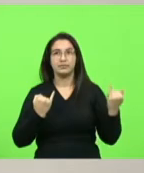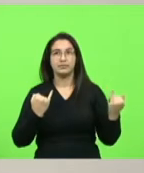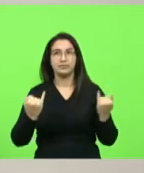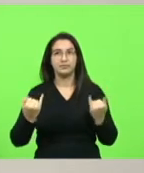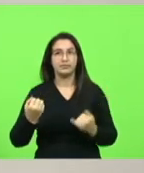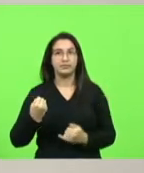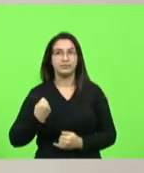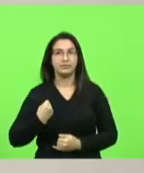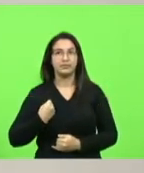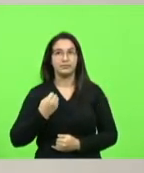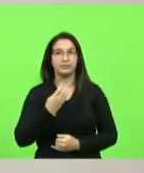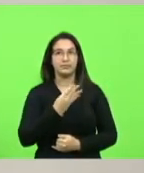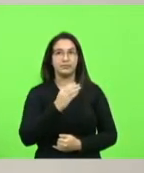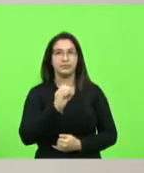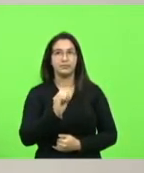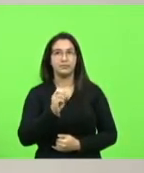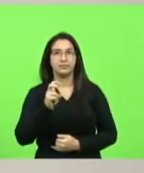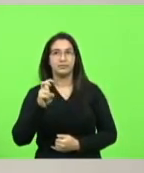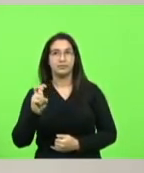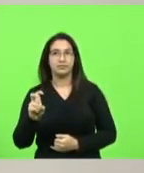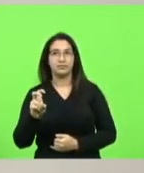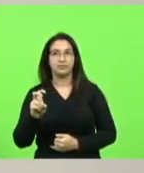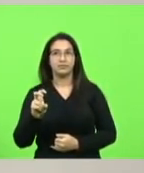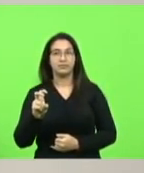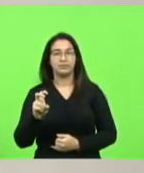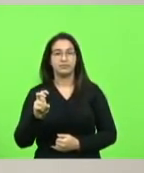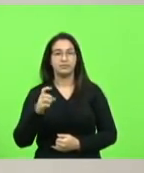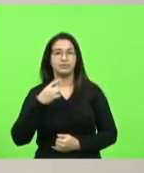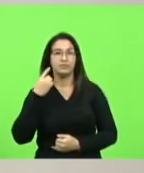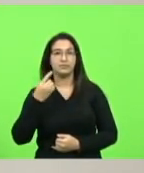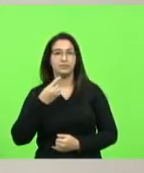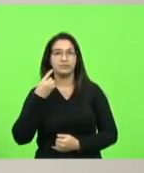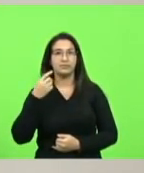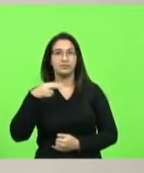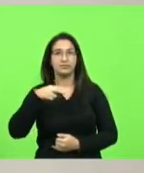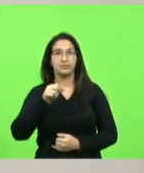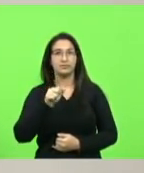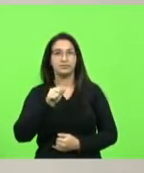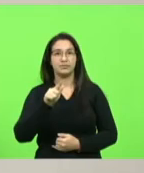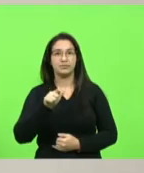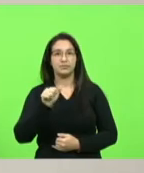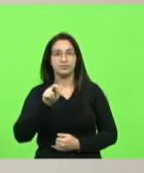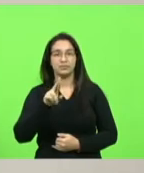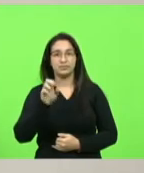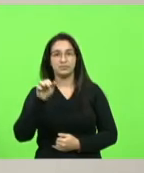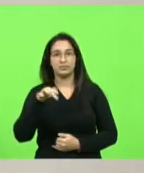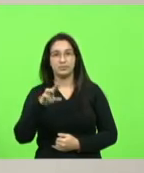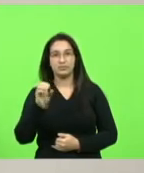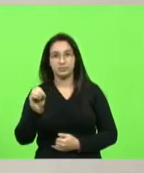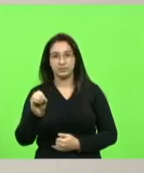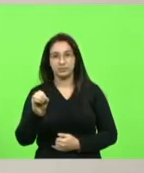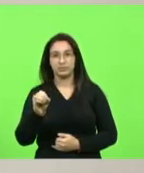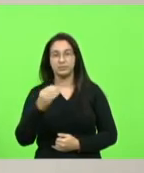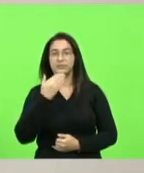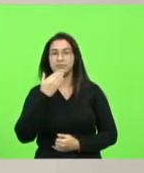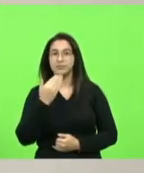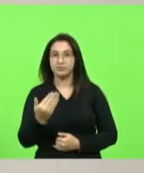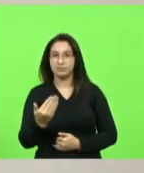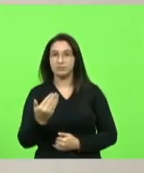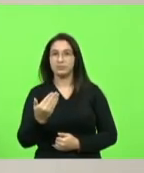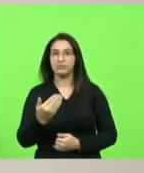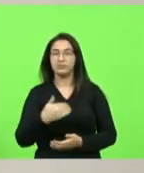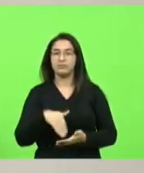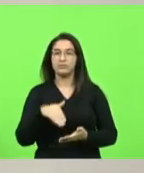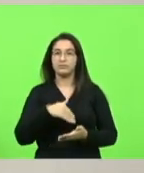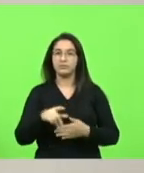405 deputado Nazareno Martins solicitando ao secretário do estado da casa civil informações